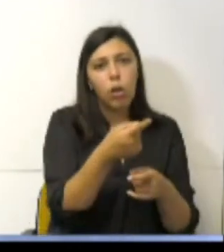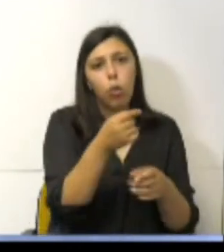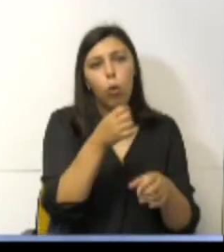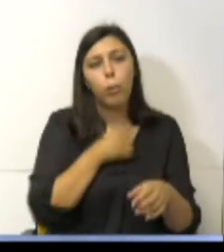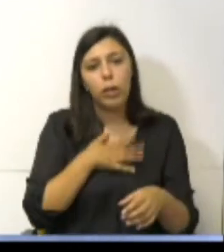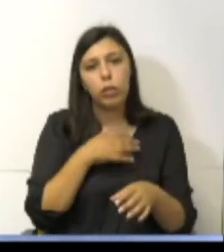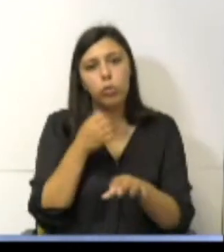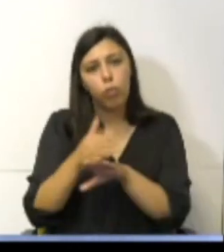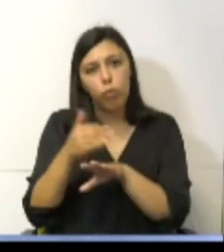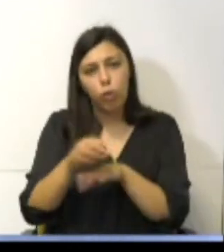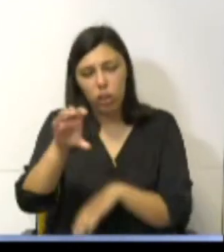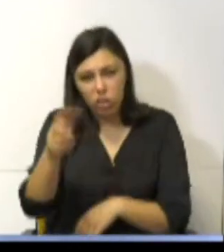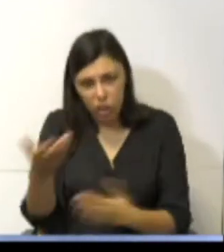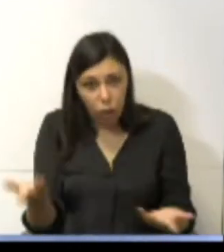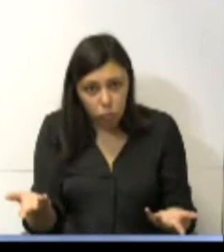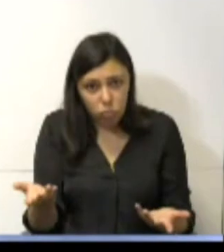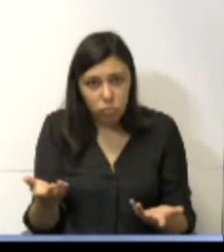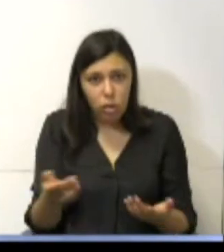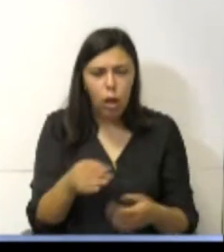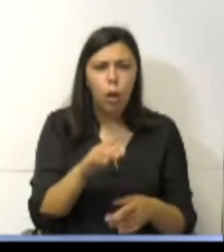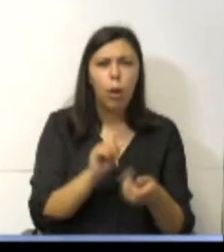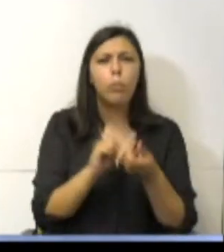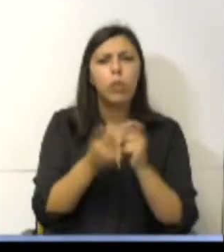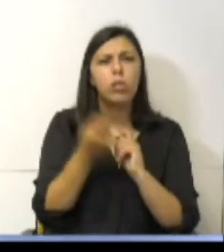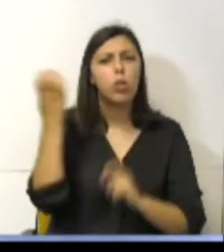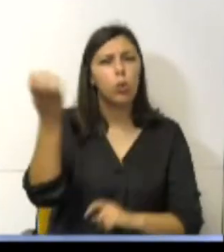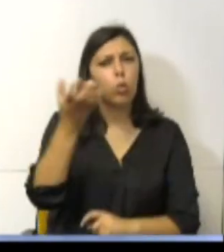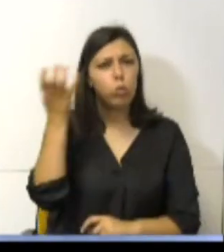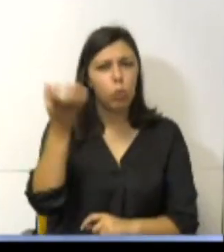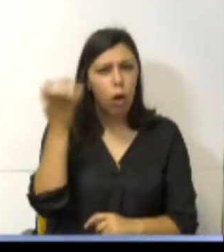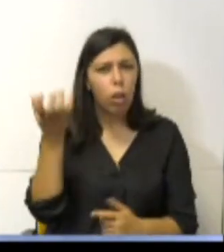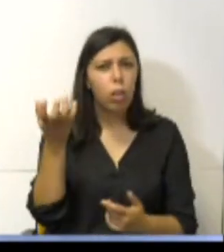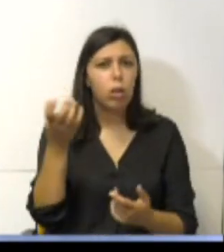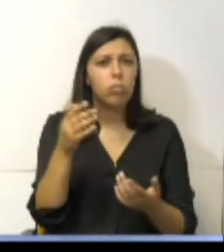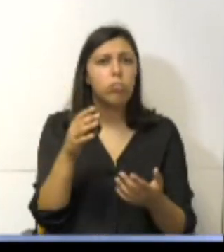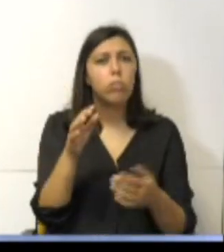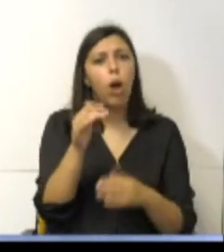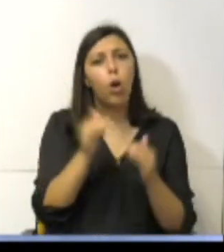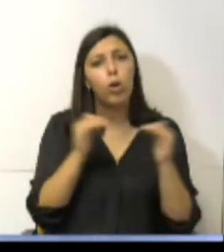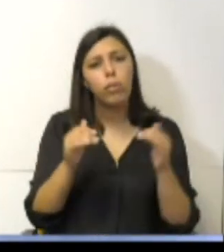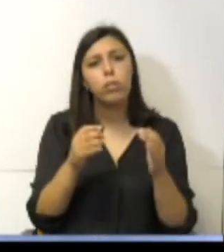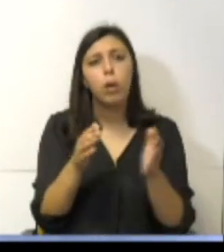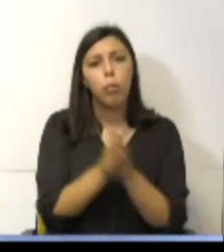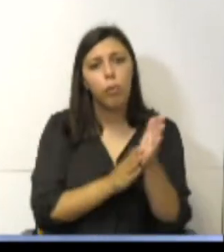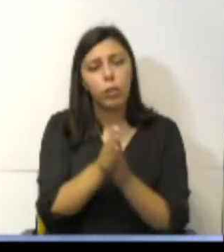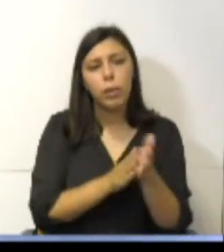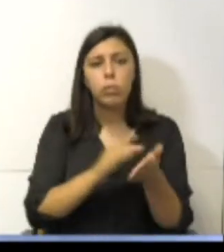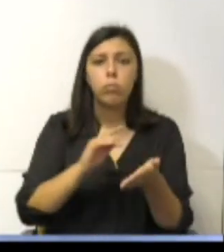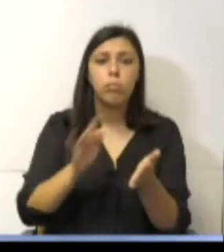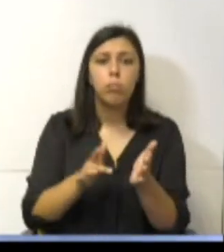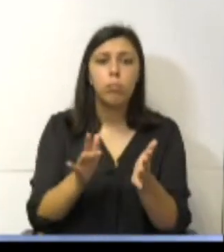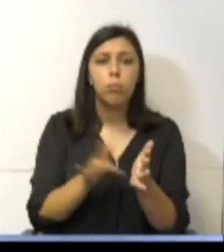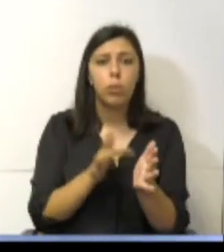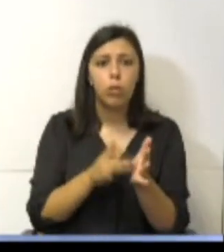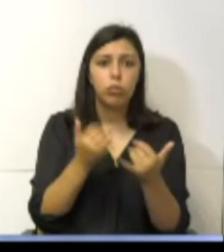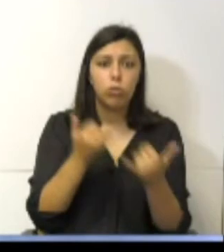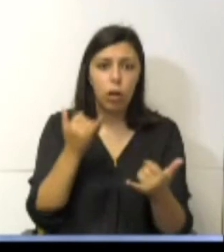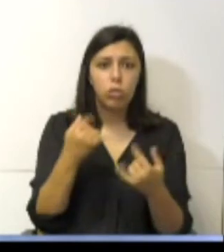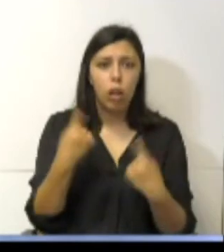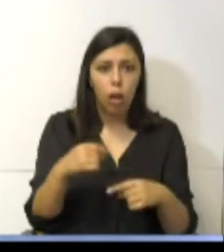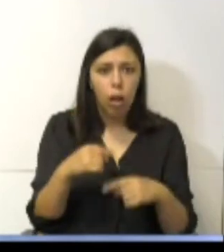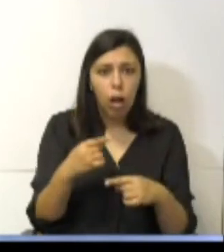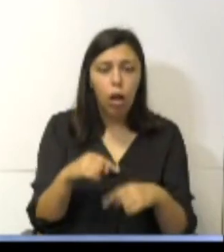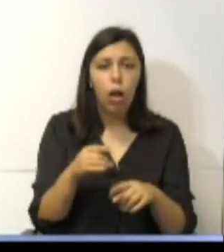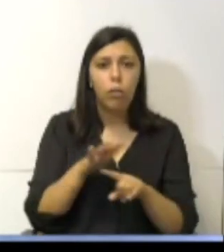Para terminar, e porque esta mudança cultural, ao nível da utilização dos manuais digitais, traz uma nova realidade com implicações a vários níveis,